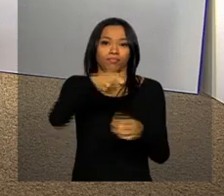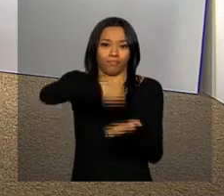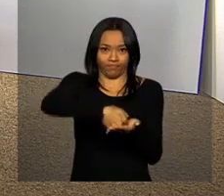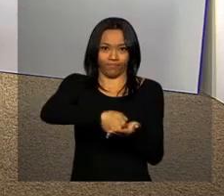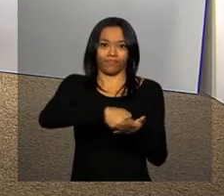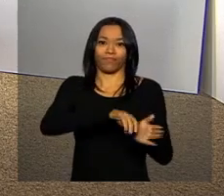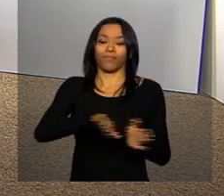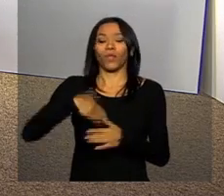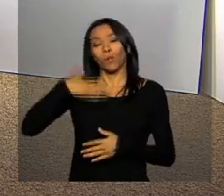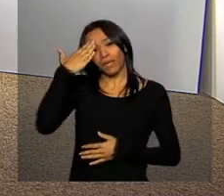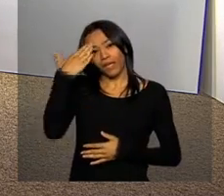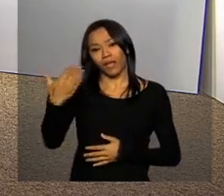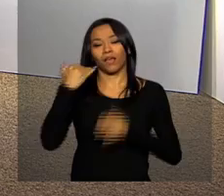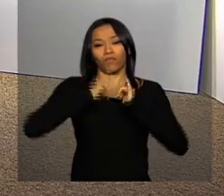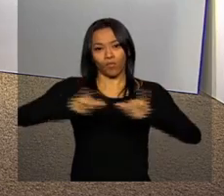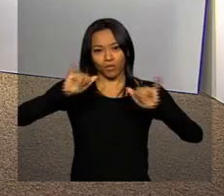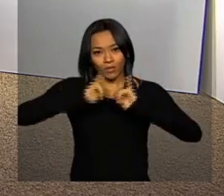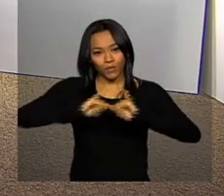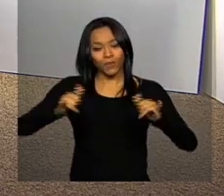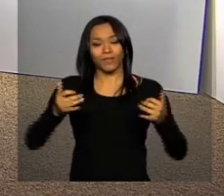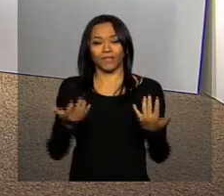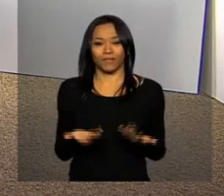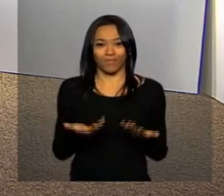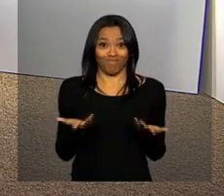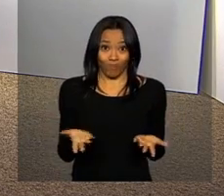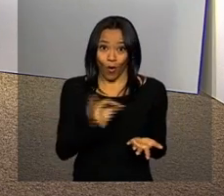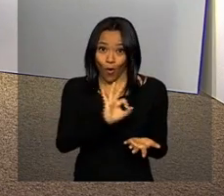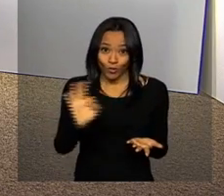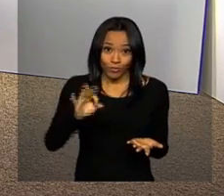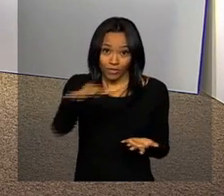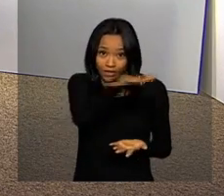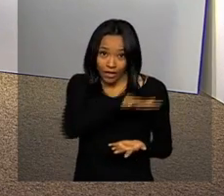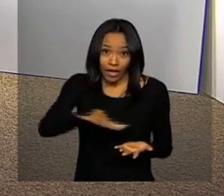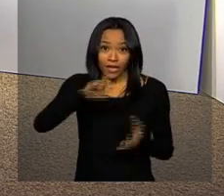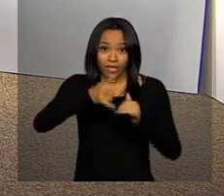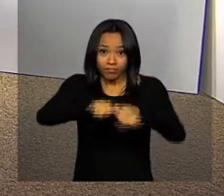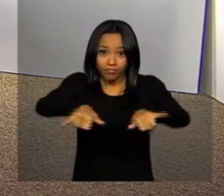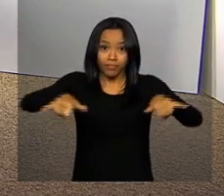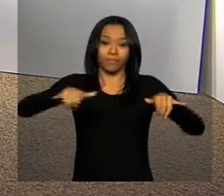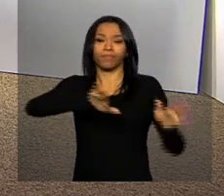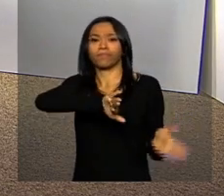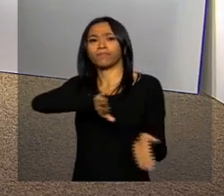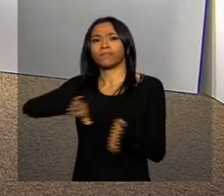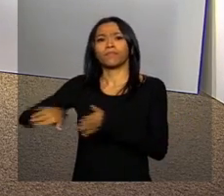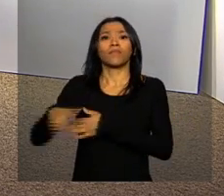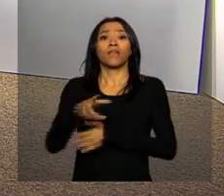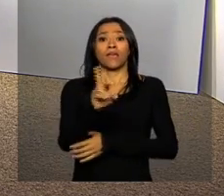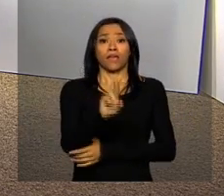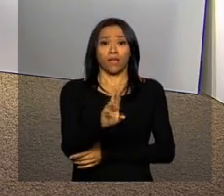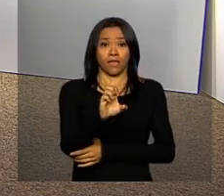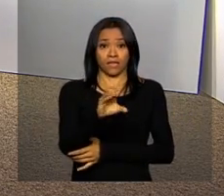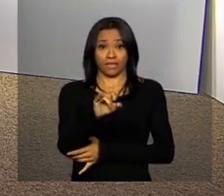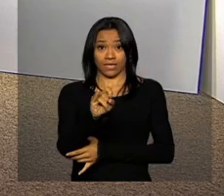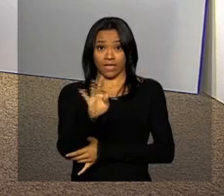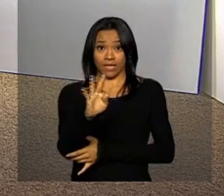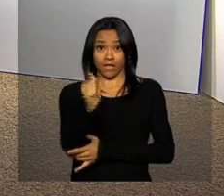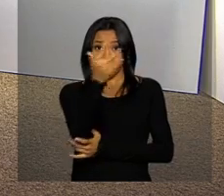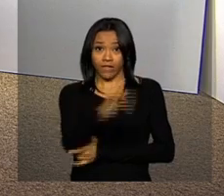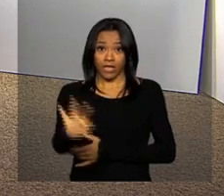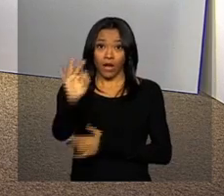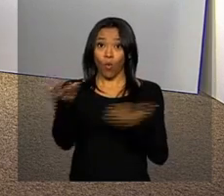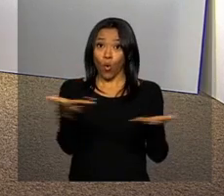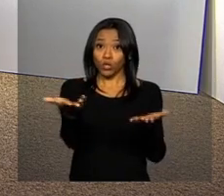Leandro, obrigado pelas informações boas e notícias aí no setor elétrico. A Receita Federal começou a receber hoje as